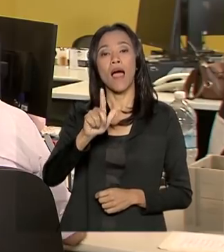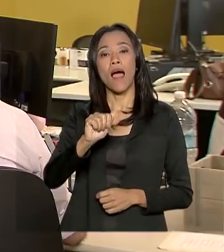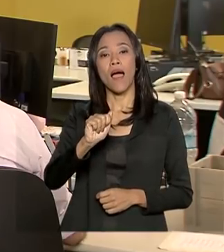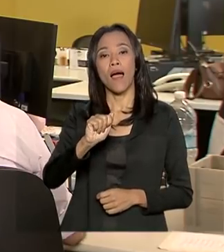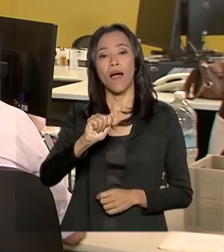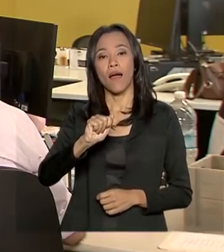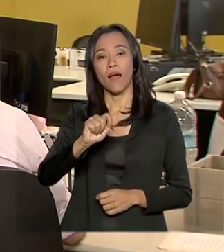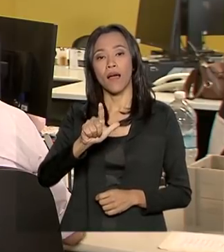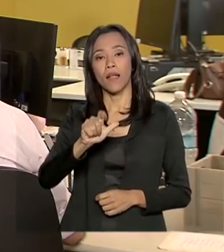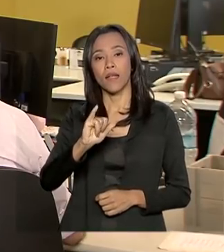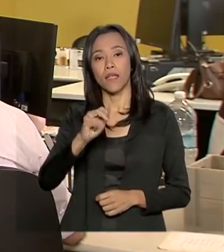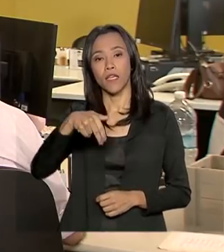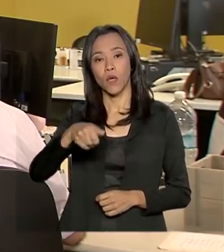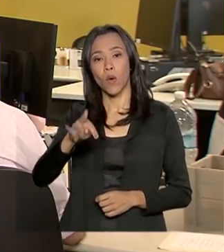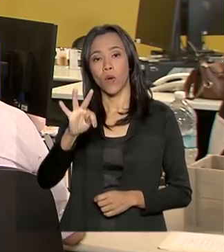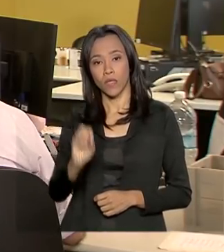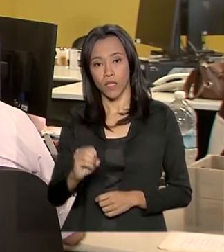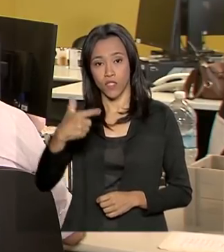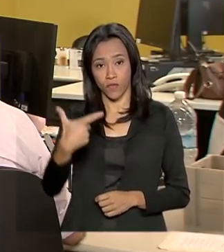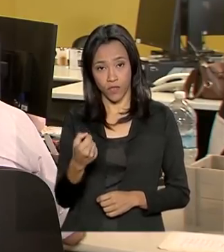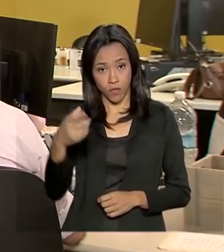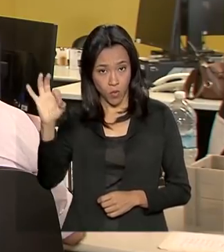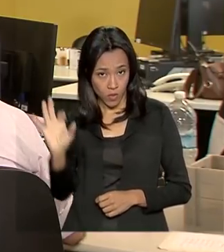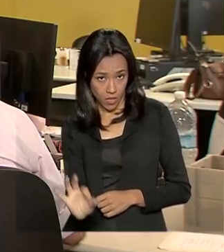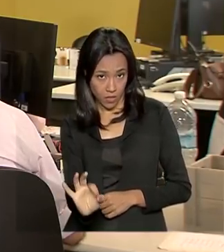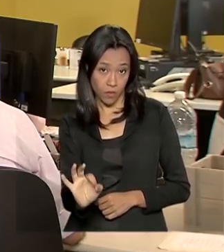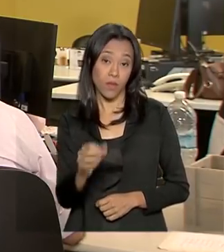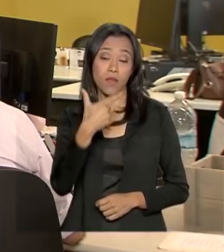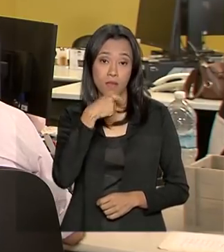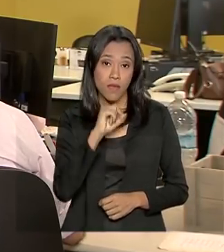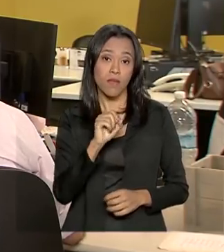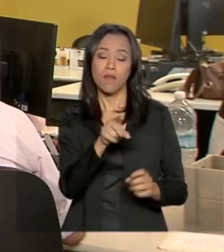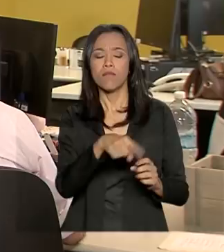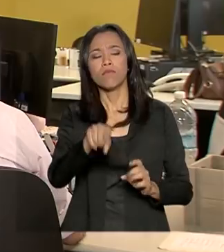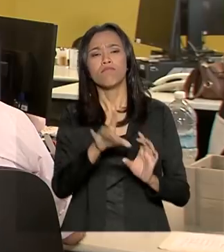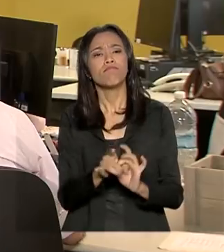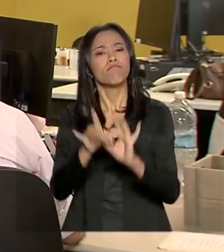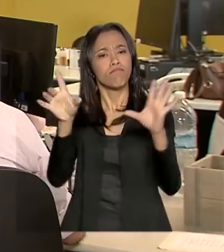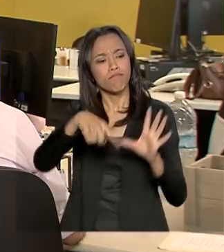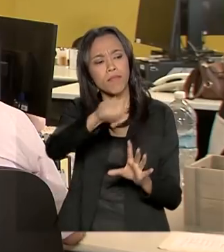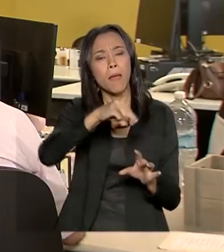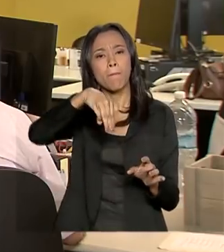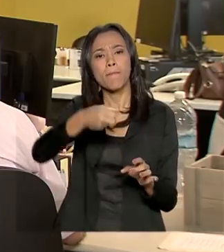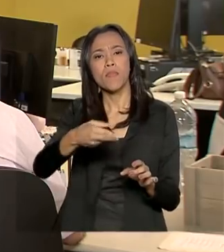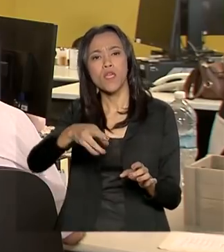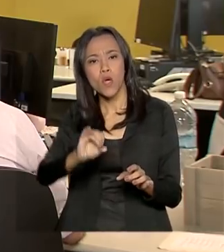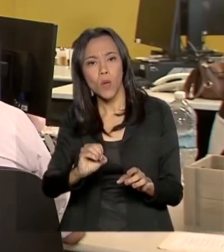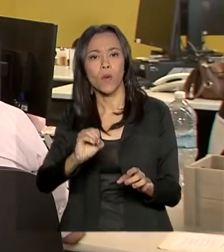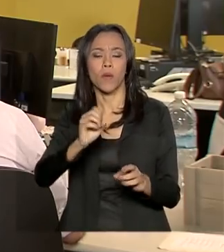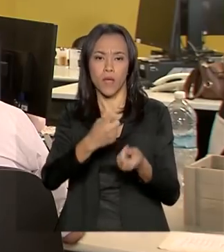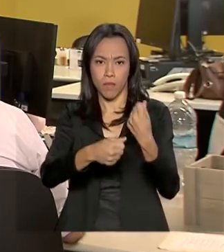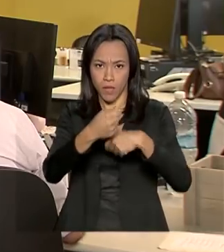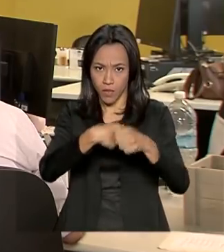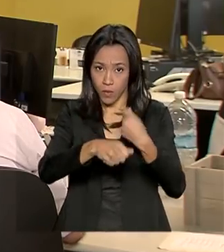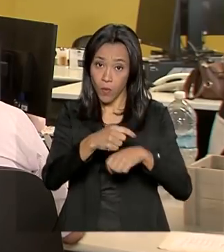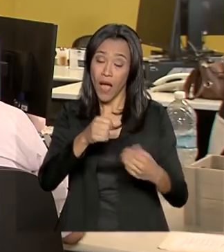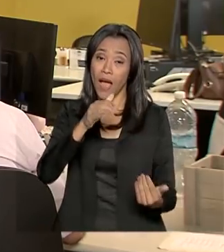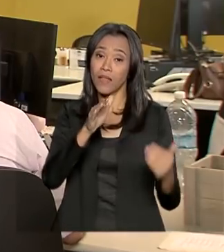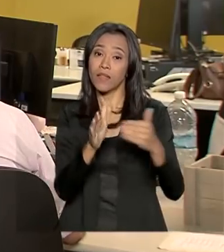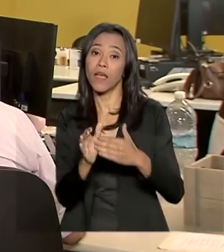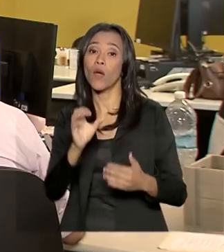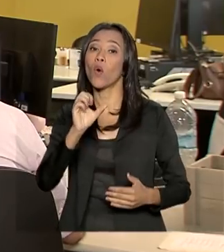sobre o faturamento. Estão aptos à inscrição, como microempreendedor individual, aqueles que têm remuneração anual de até R